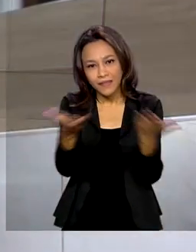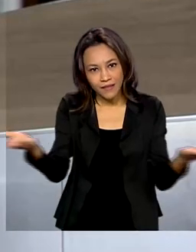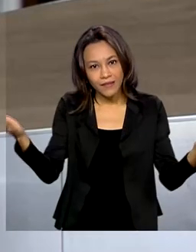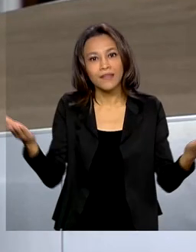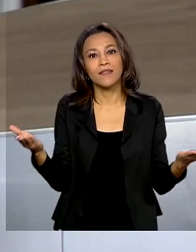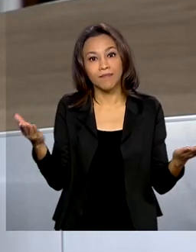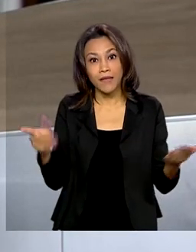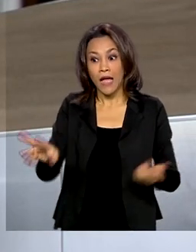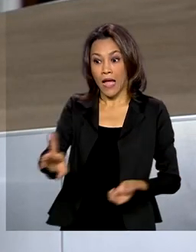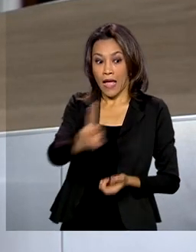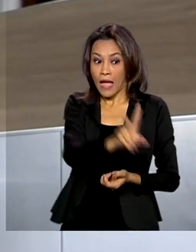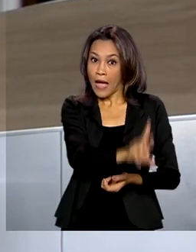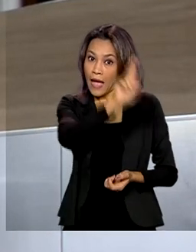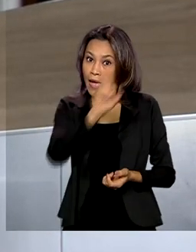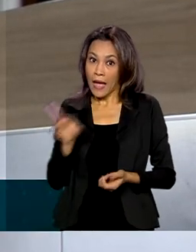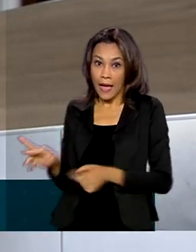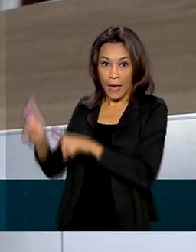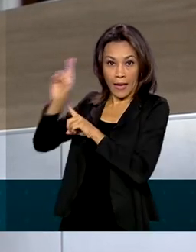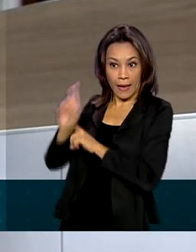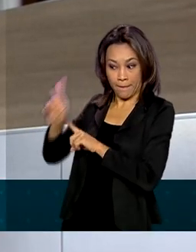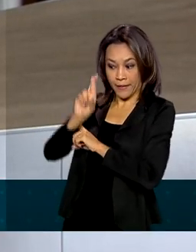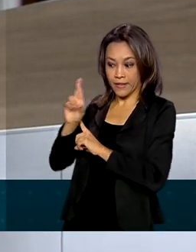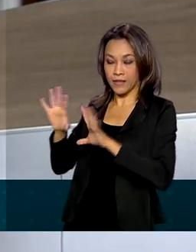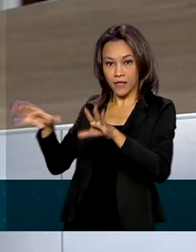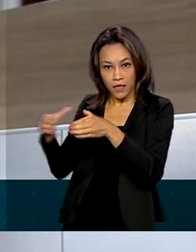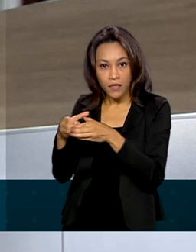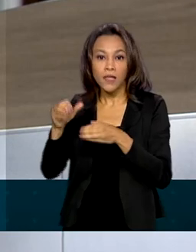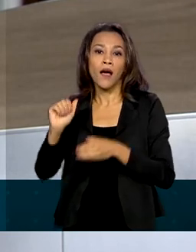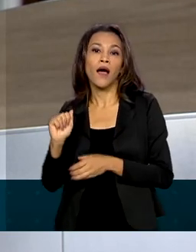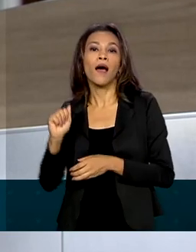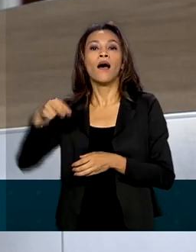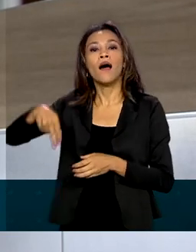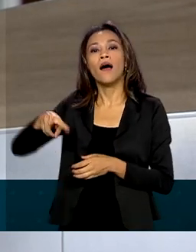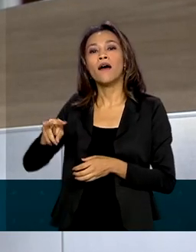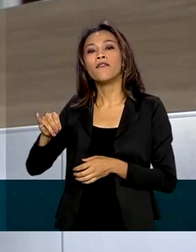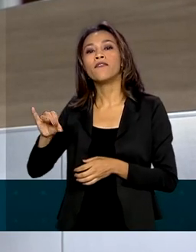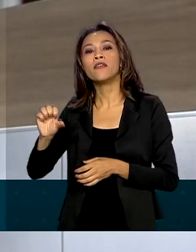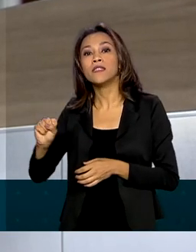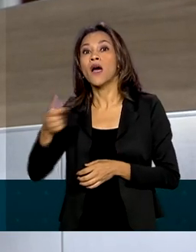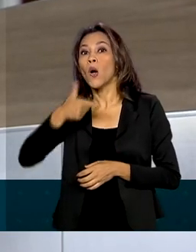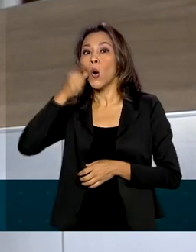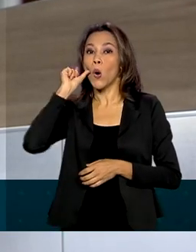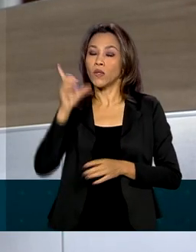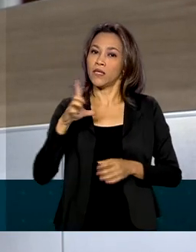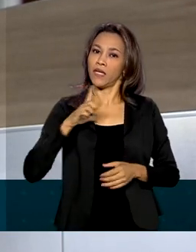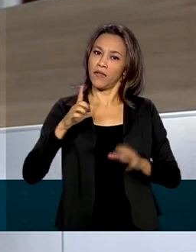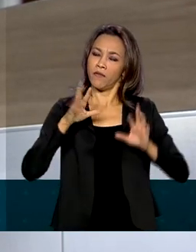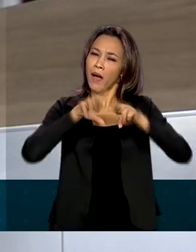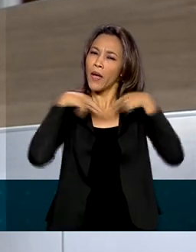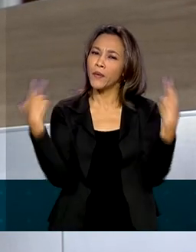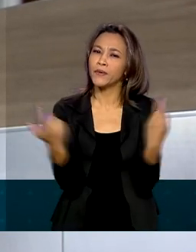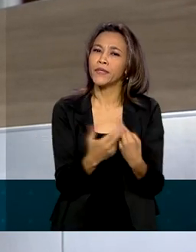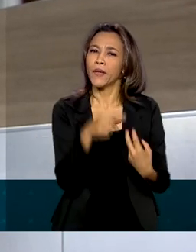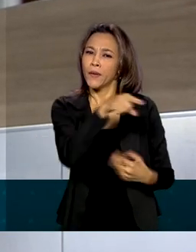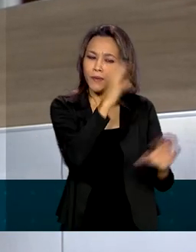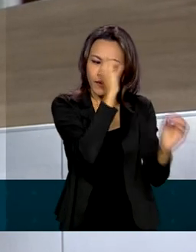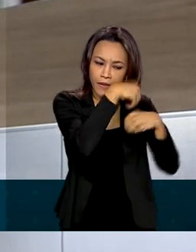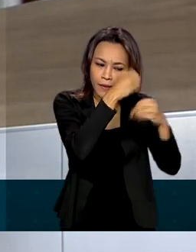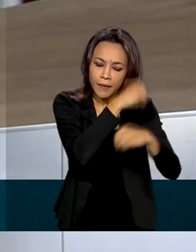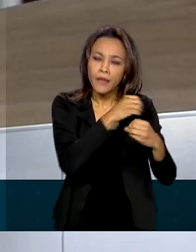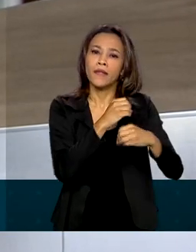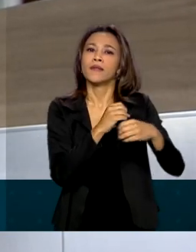Olha, representantes da Anvisa participaram ontem de uma reunião com o laboratório que representa a empresa